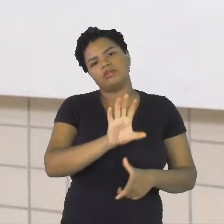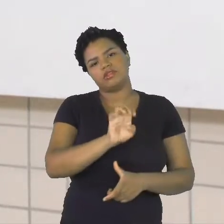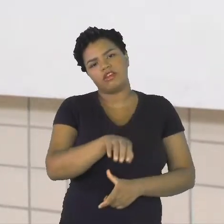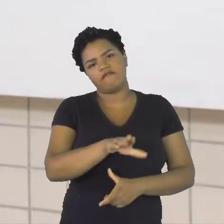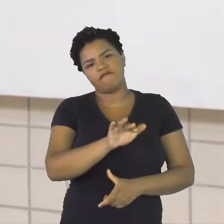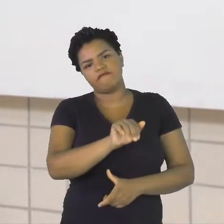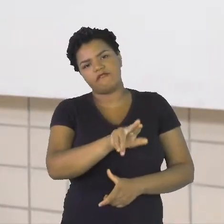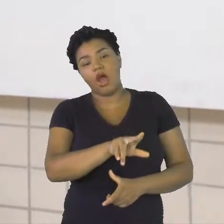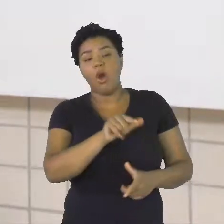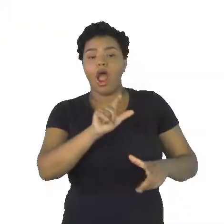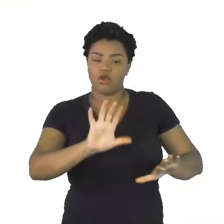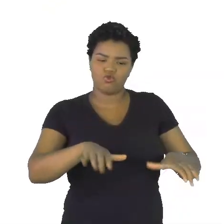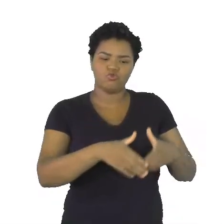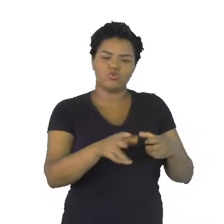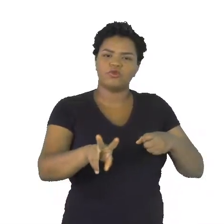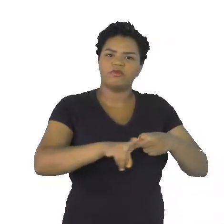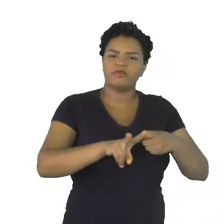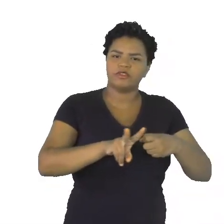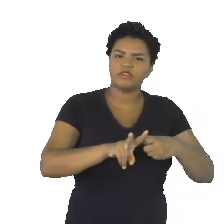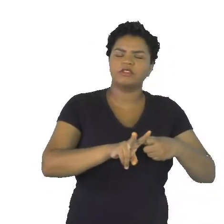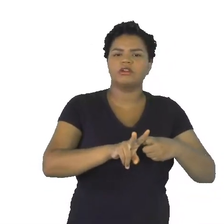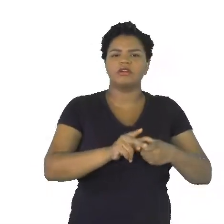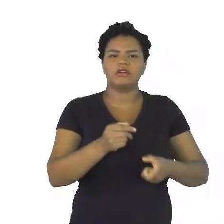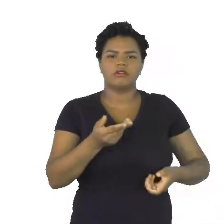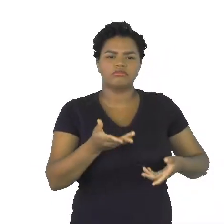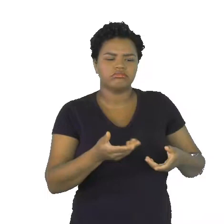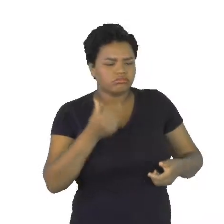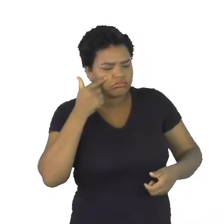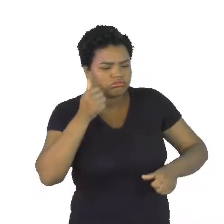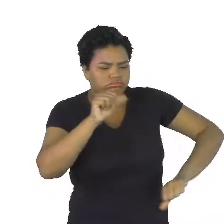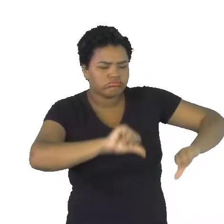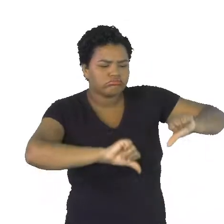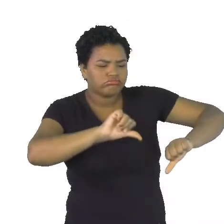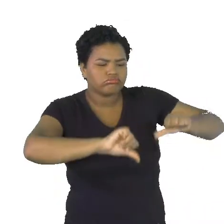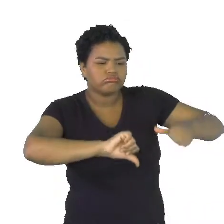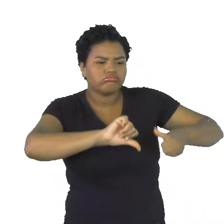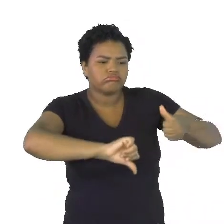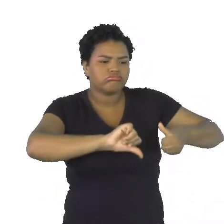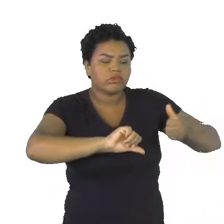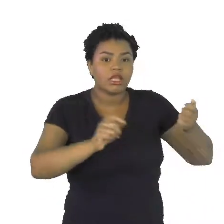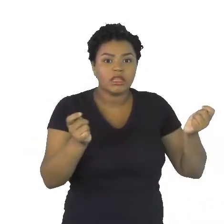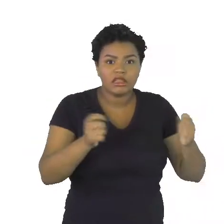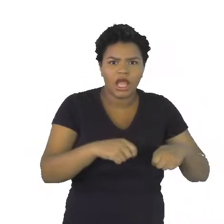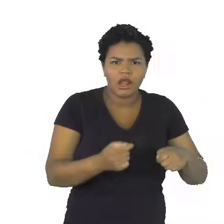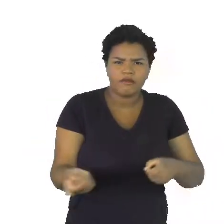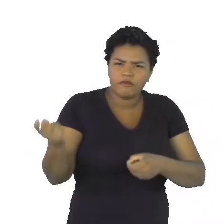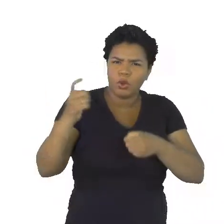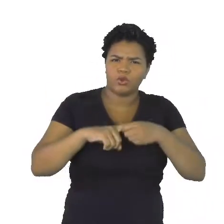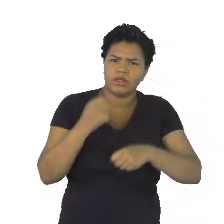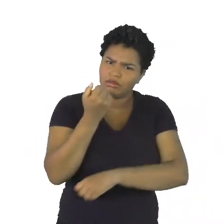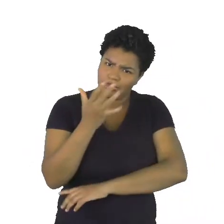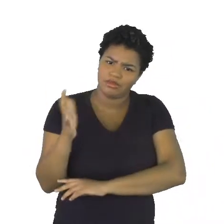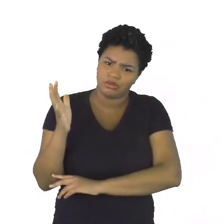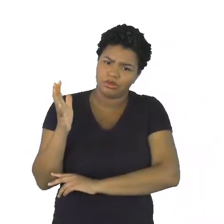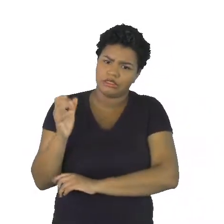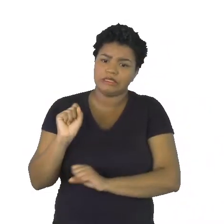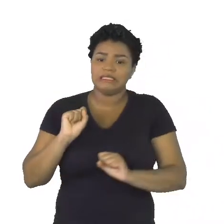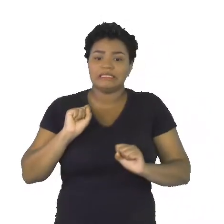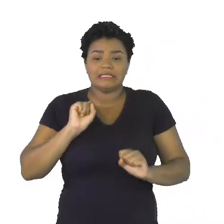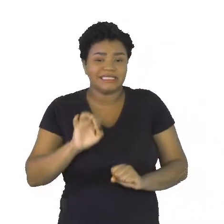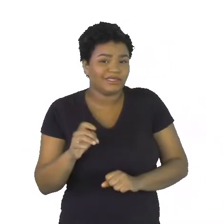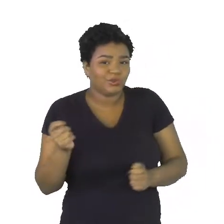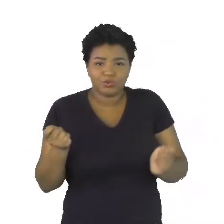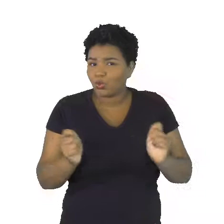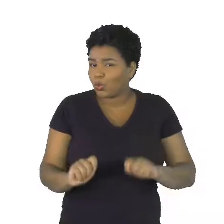faz avaliação desse animal, verifica se ele tem condições de retornar para a natureza, e se por acaso ele não tem